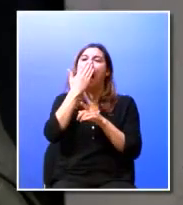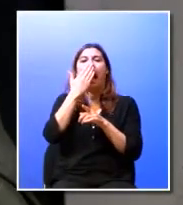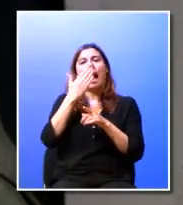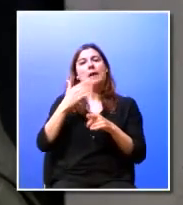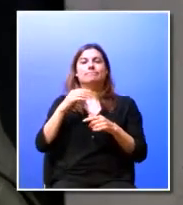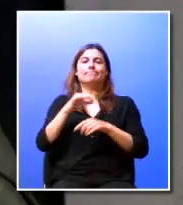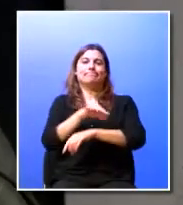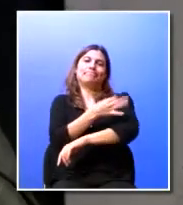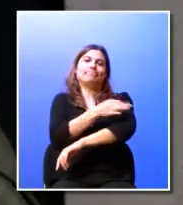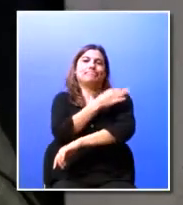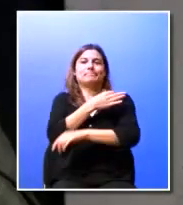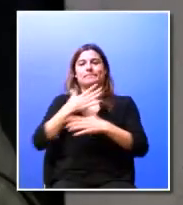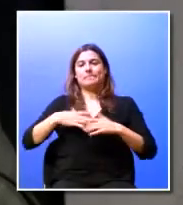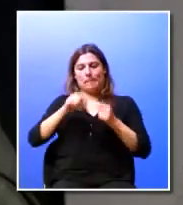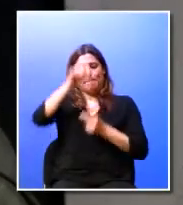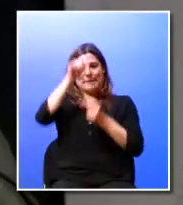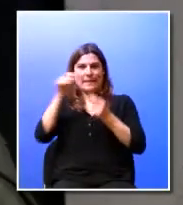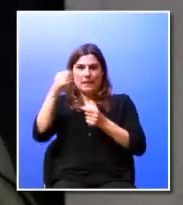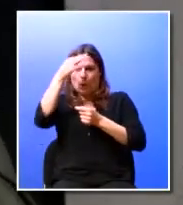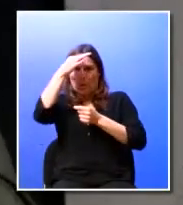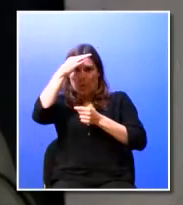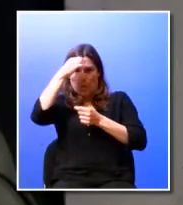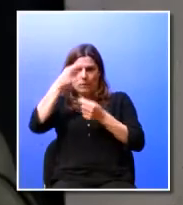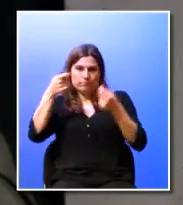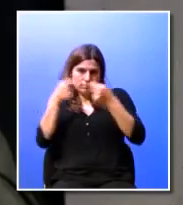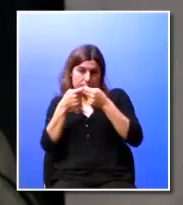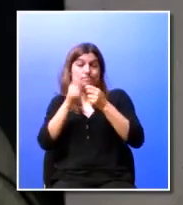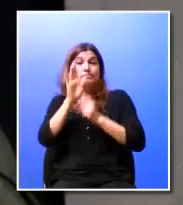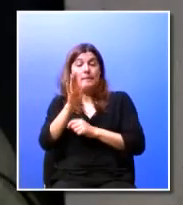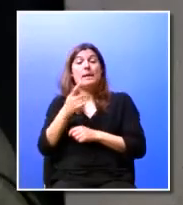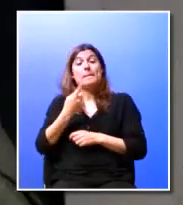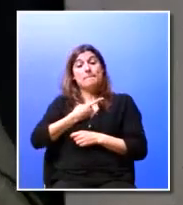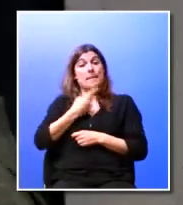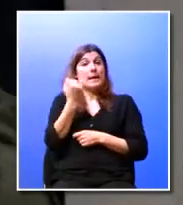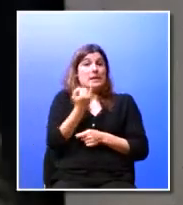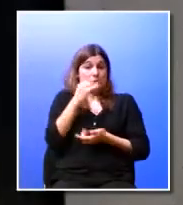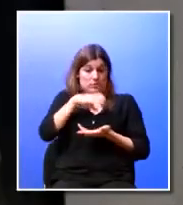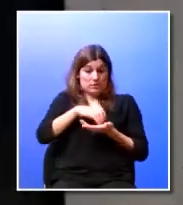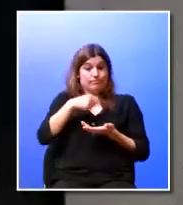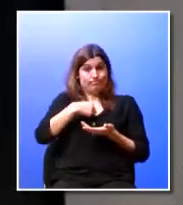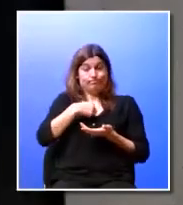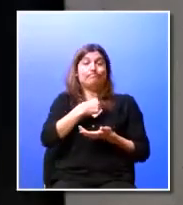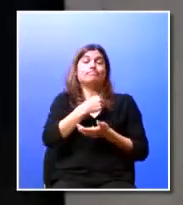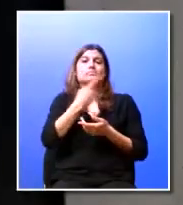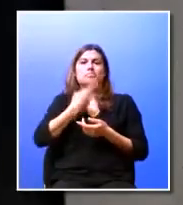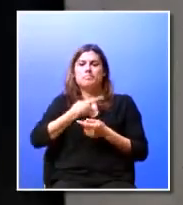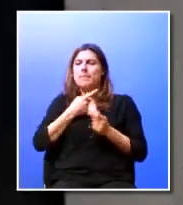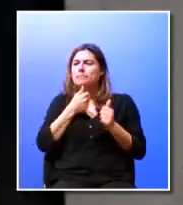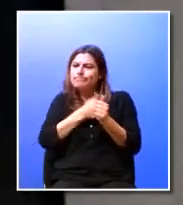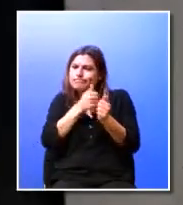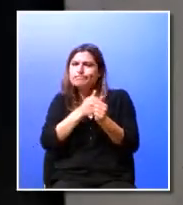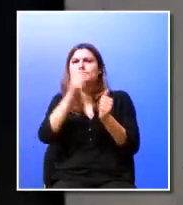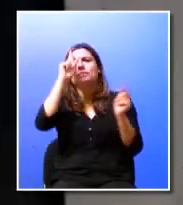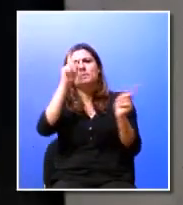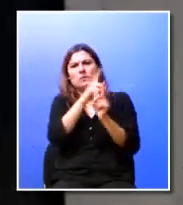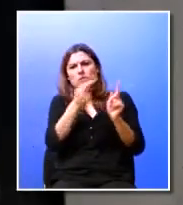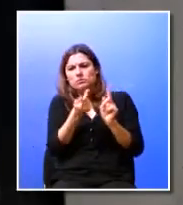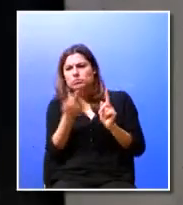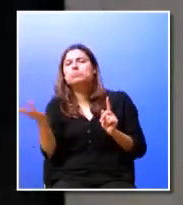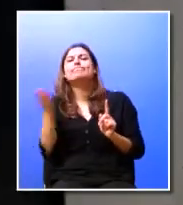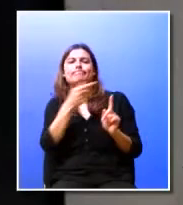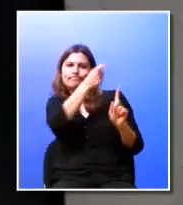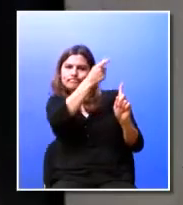levanta desafios quer do lado da instituição no acompanhamento na identificação dos docentes com as competências